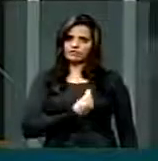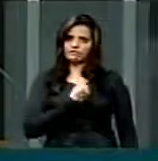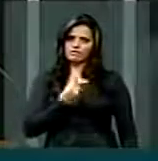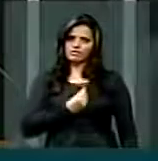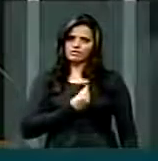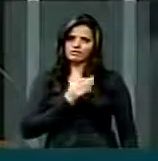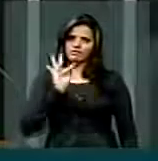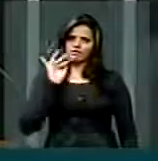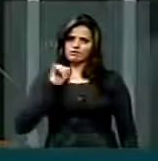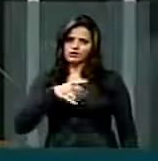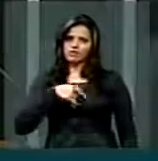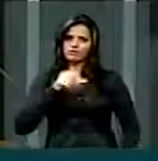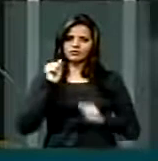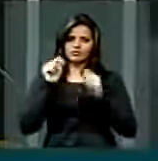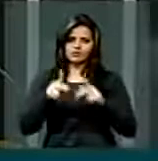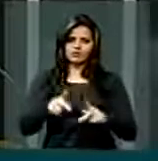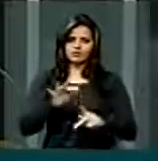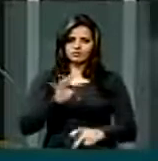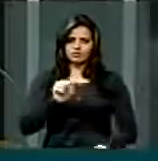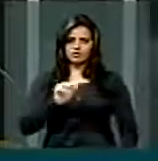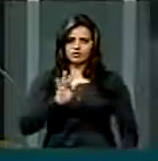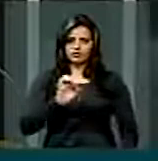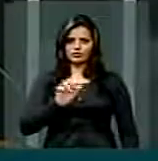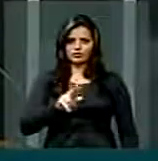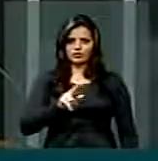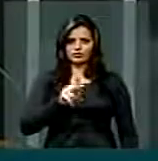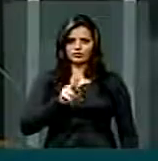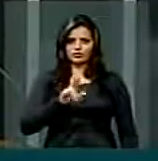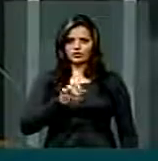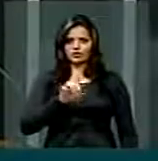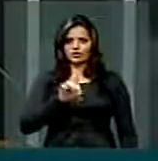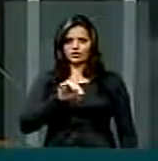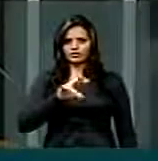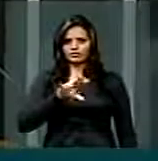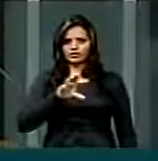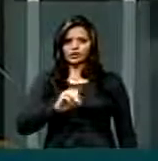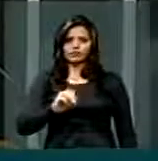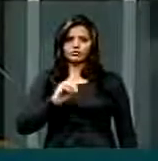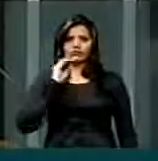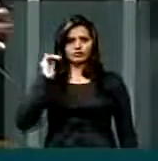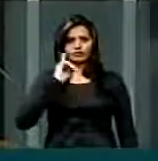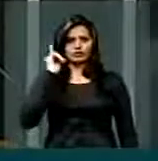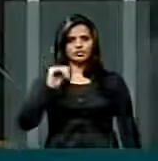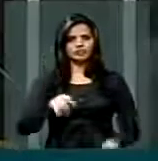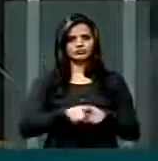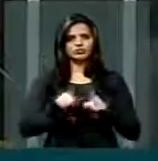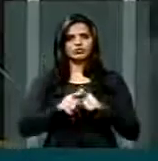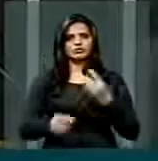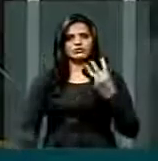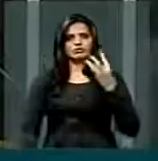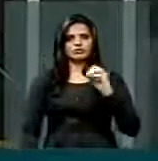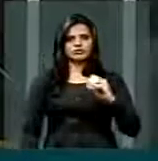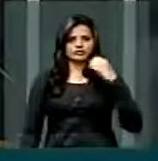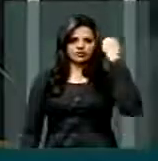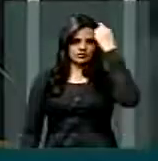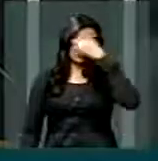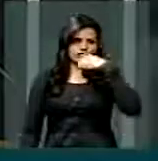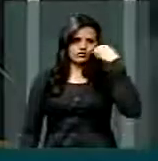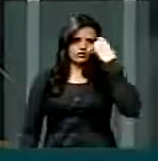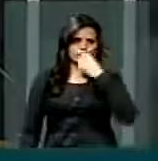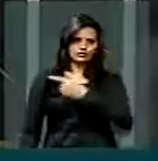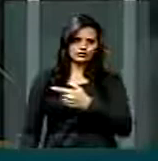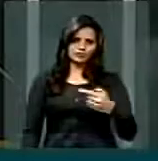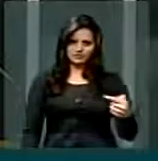aposentado e o fator previdenciário, para mim é importante. E também as 30 horas semanais